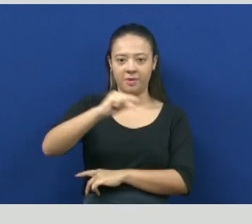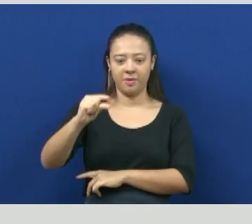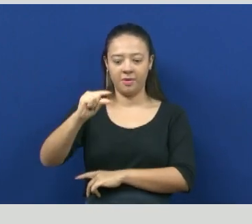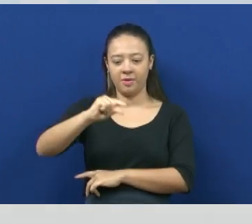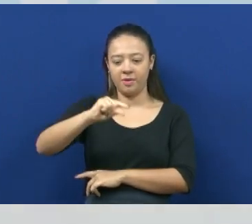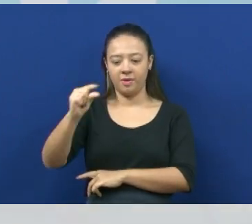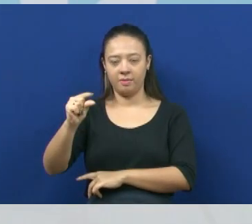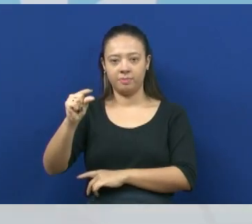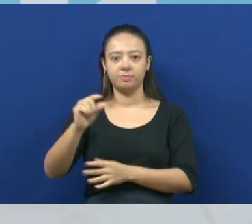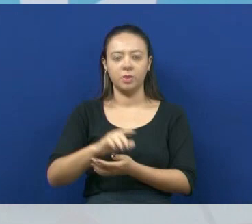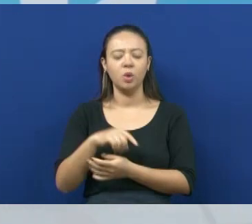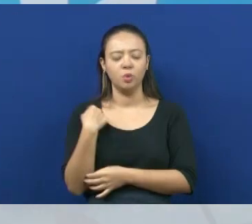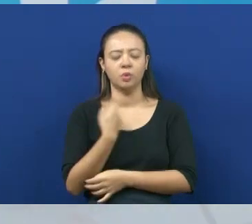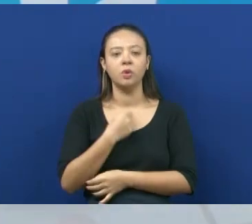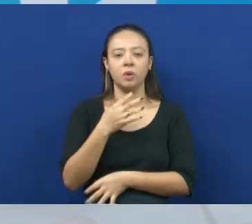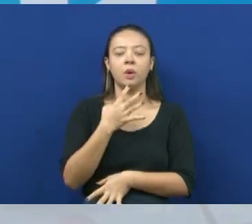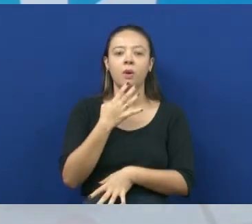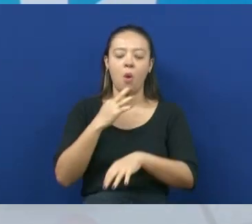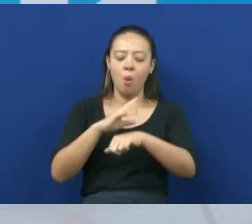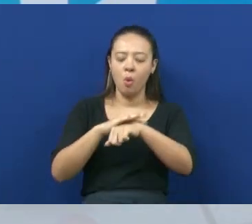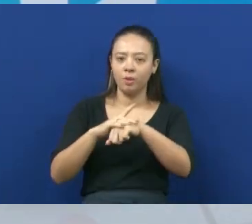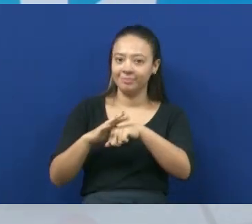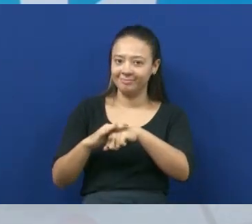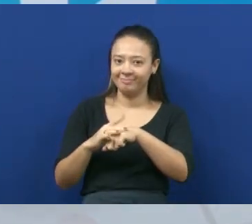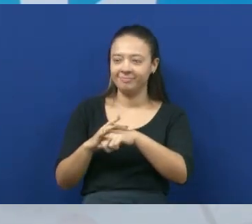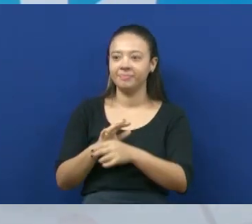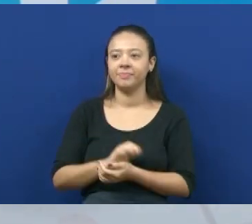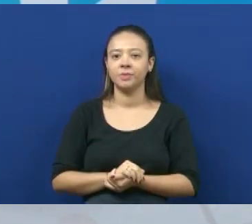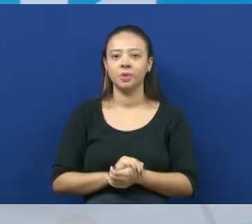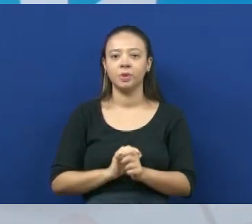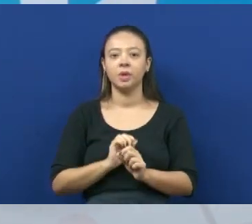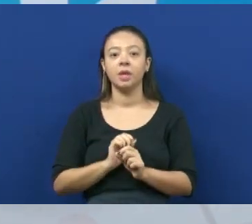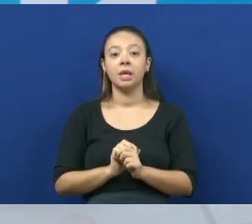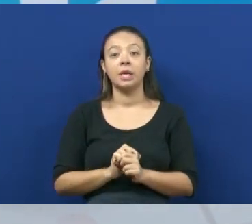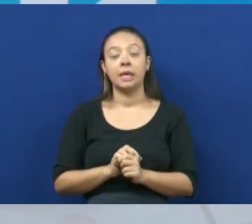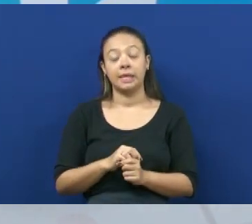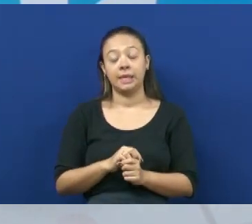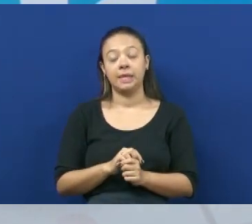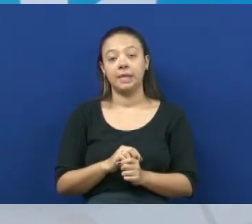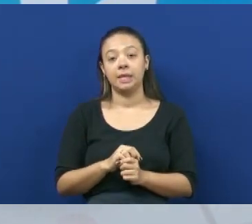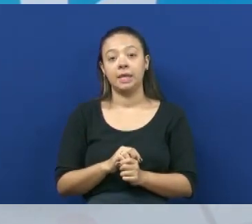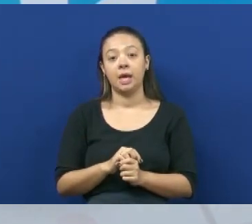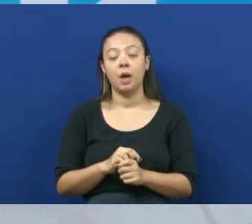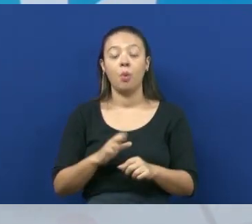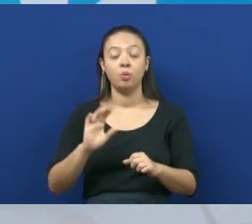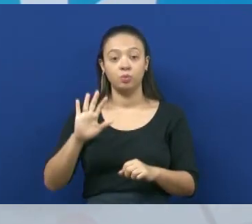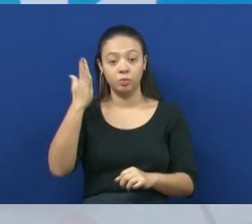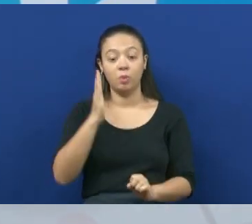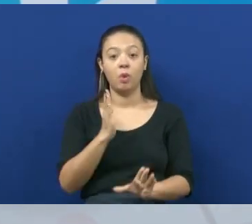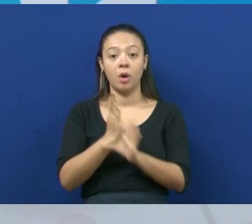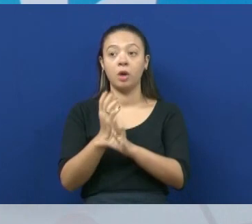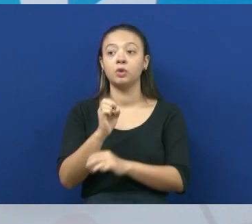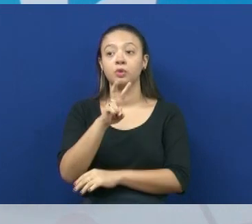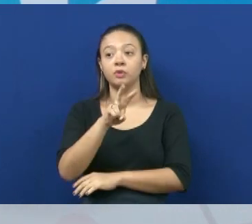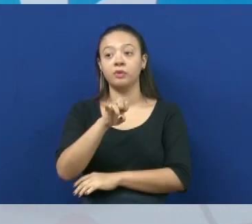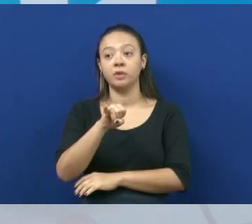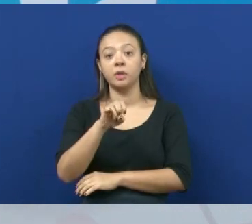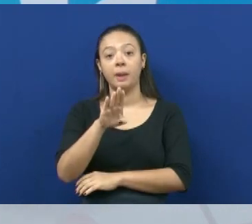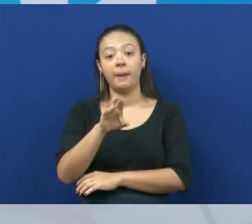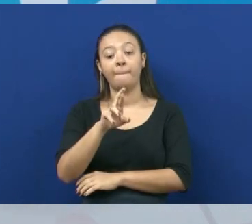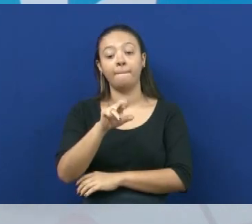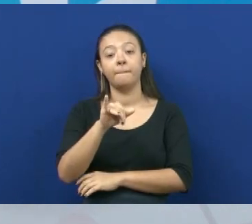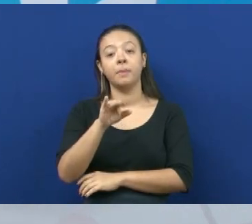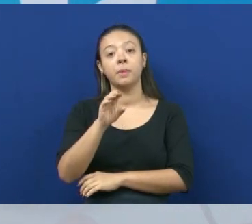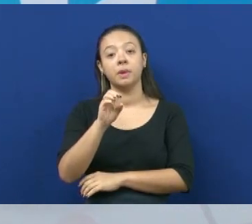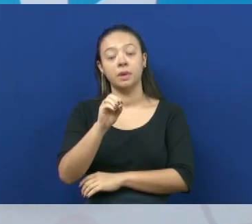é causada por um vibrião. Vocês sabem quais são? Qual é a